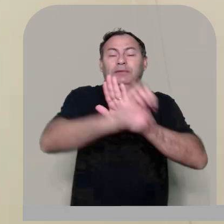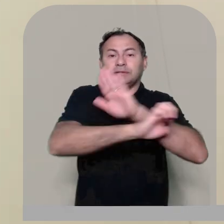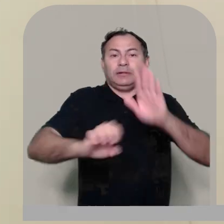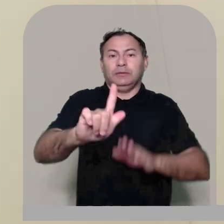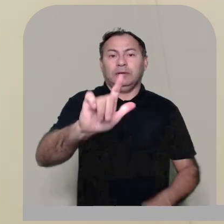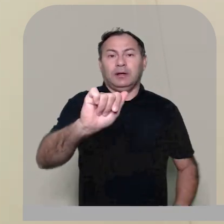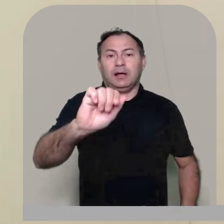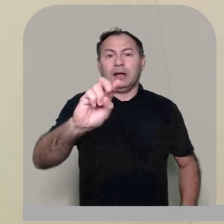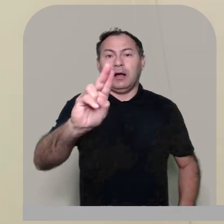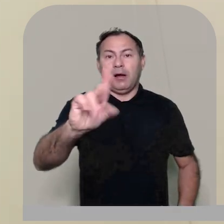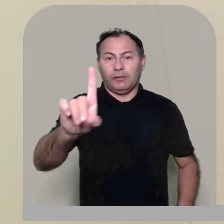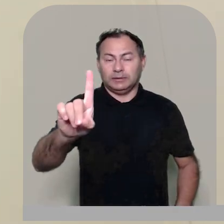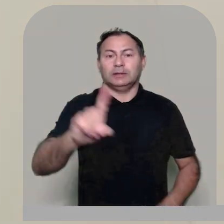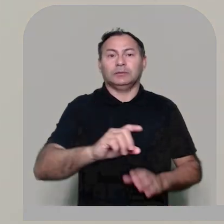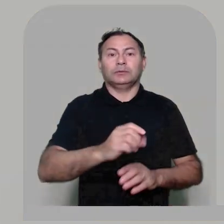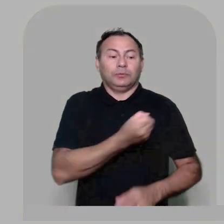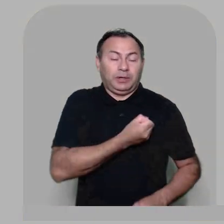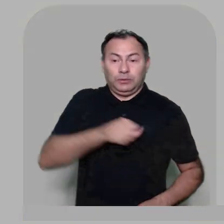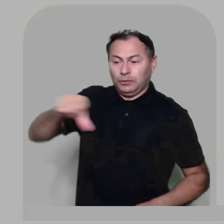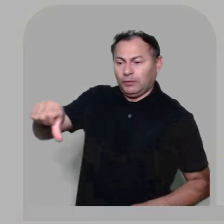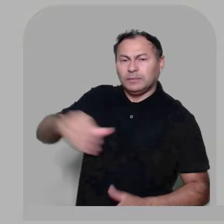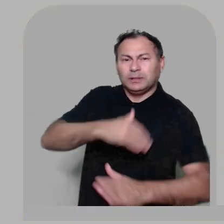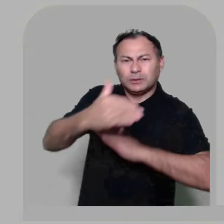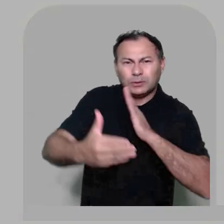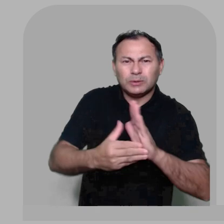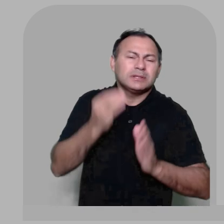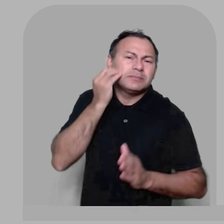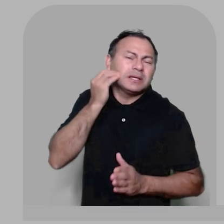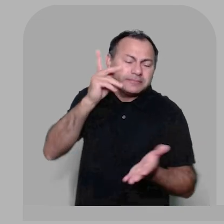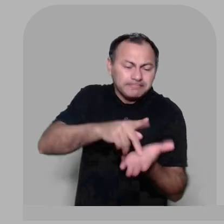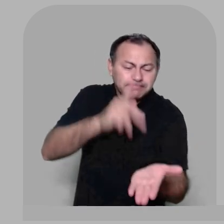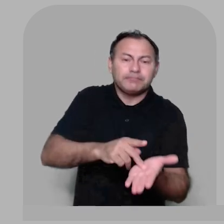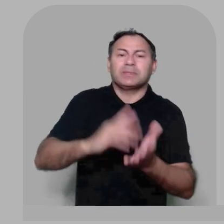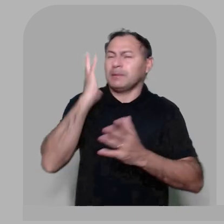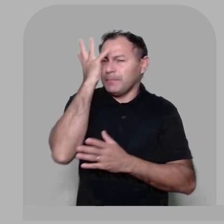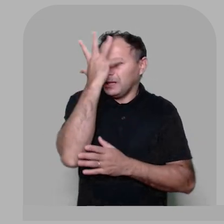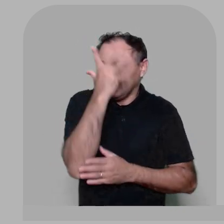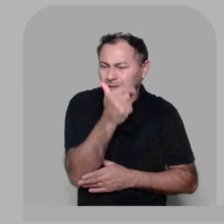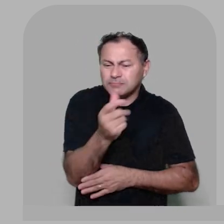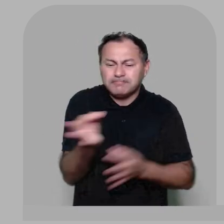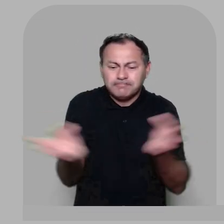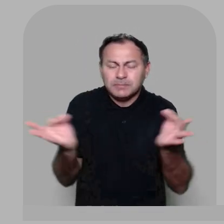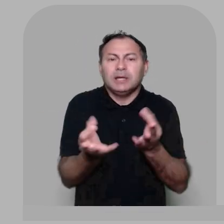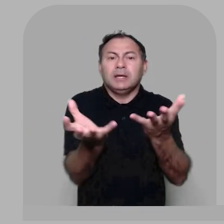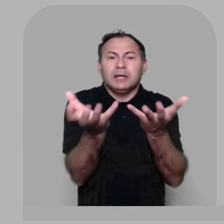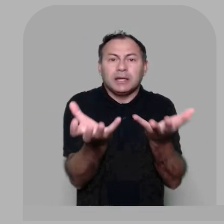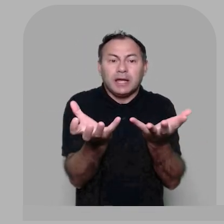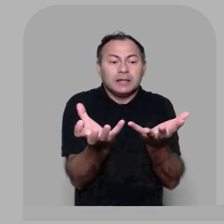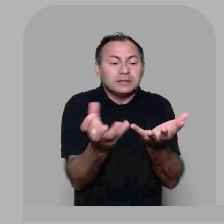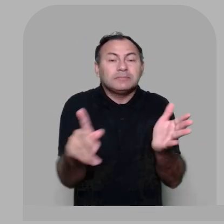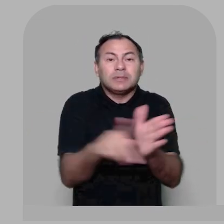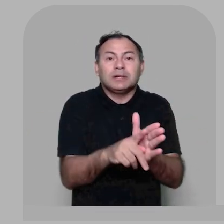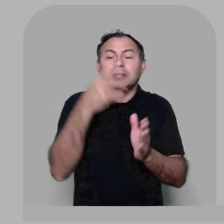número nove toda experiência autêntica de verdade de beleza procura